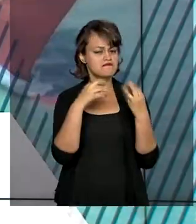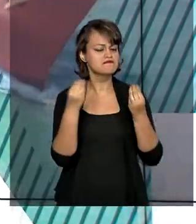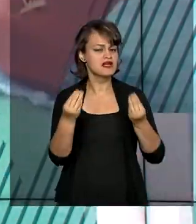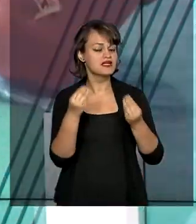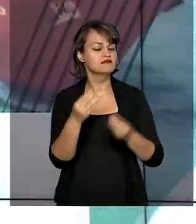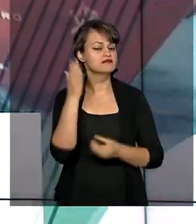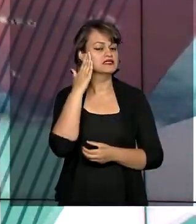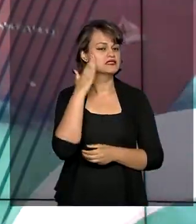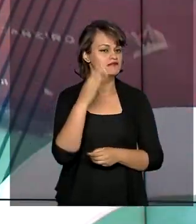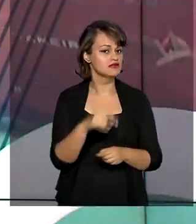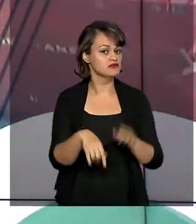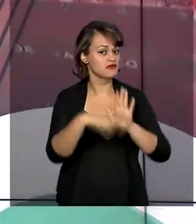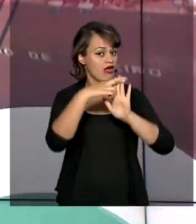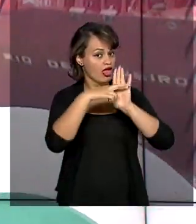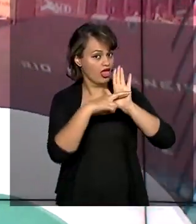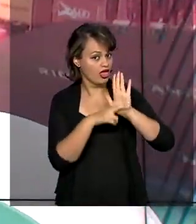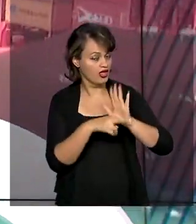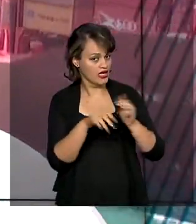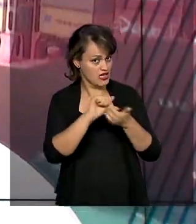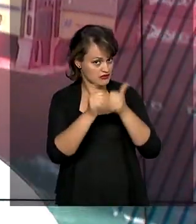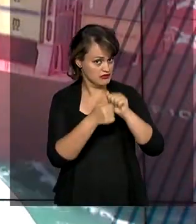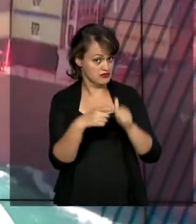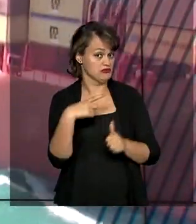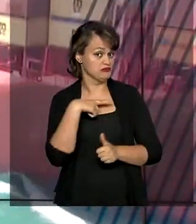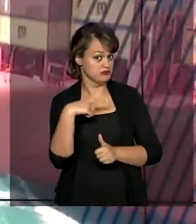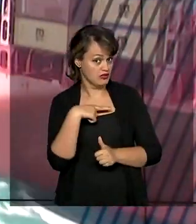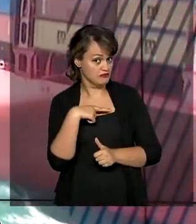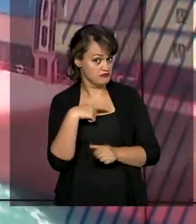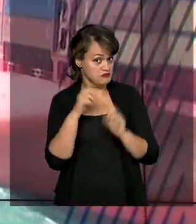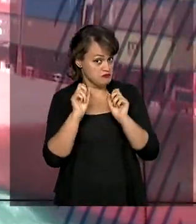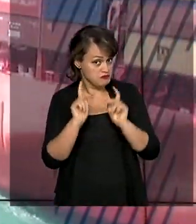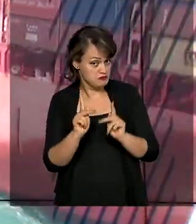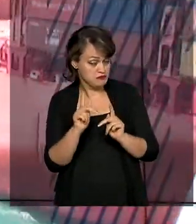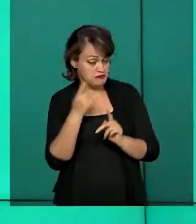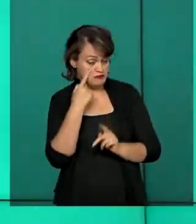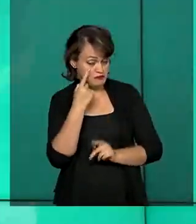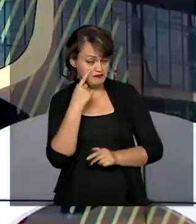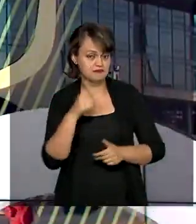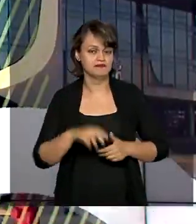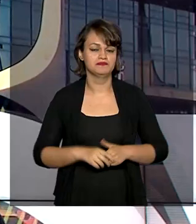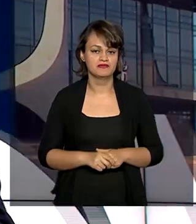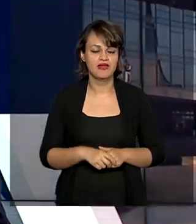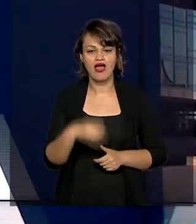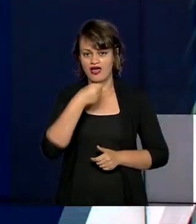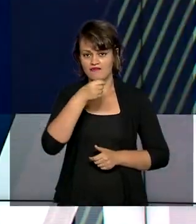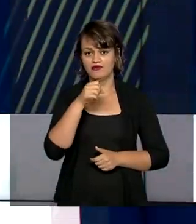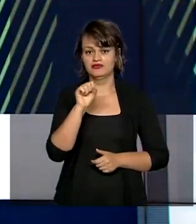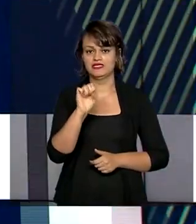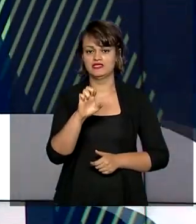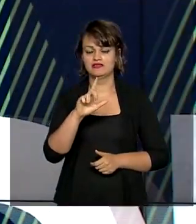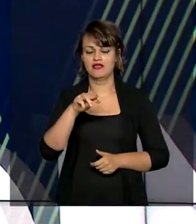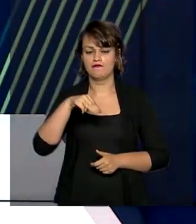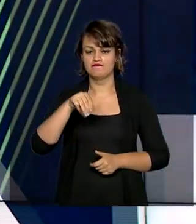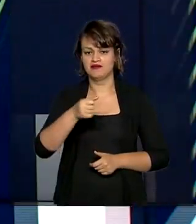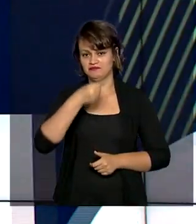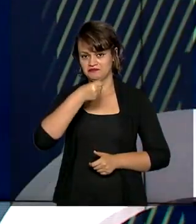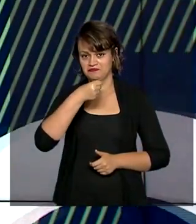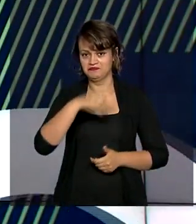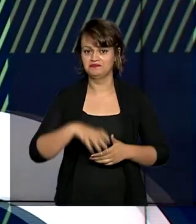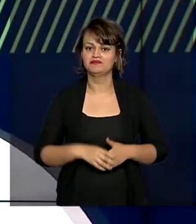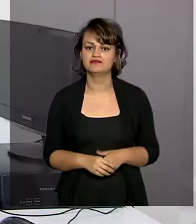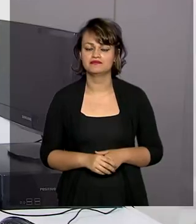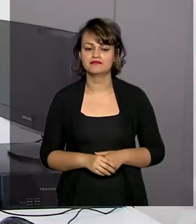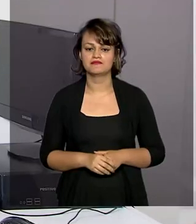confirmar o cumprimento dos pedidos de adequação feitos pela Perícia Médica Federal. A repórter Selma Dias tem os detalhes para a gente.